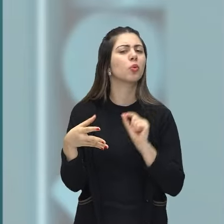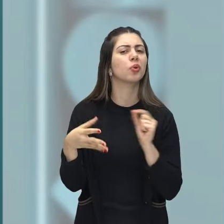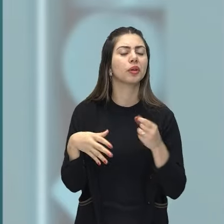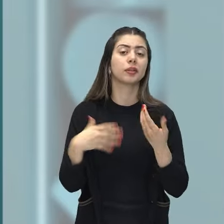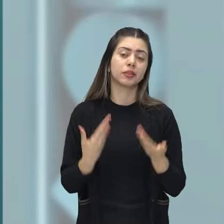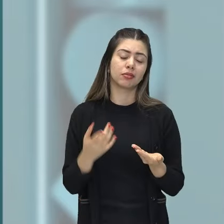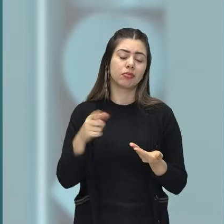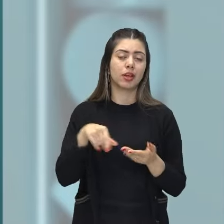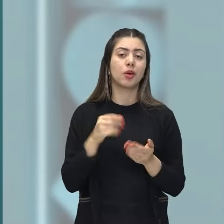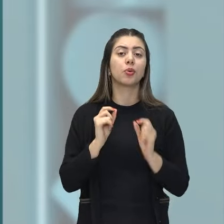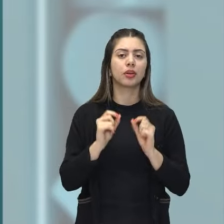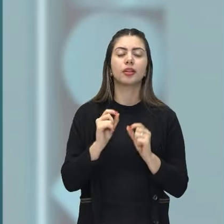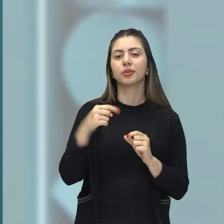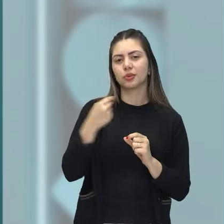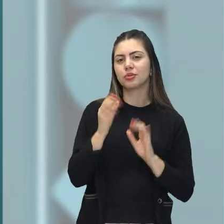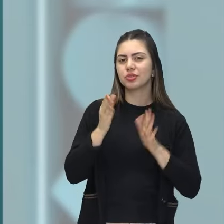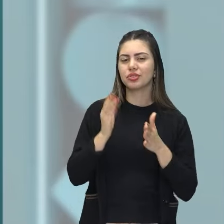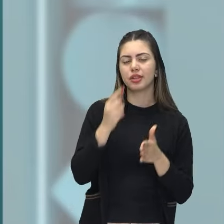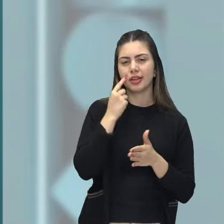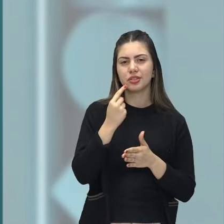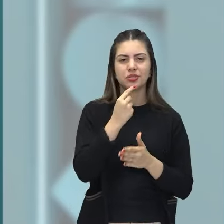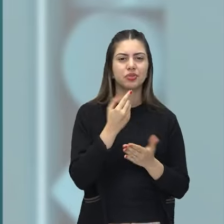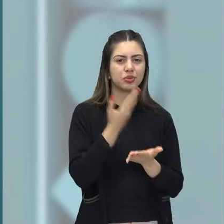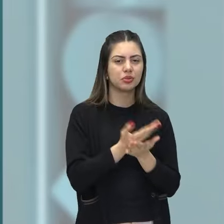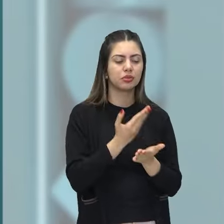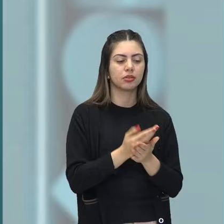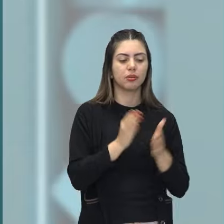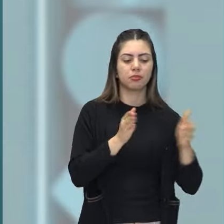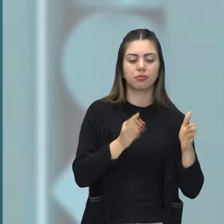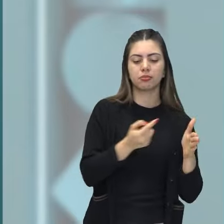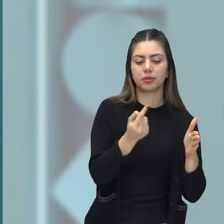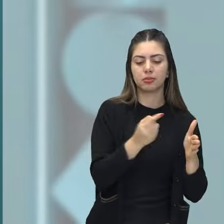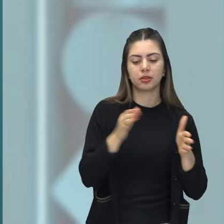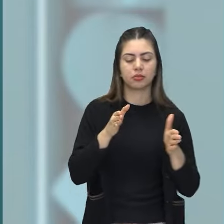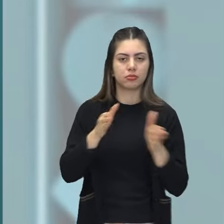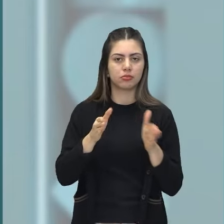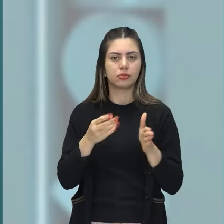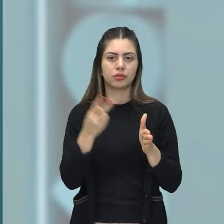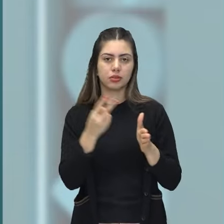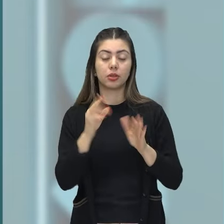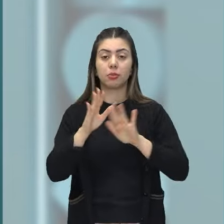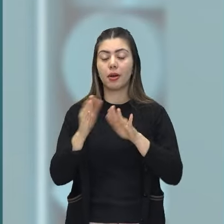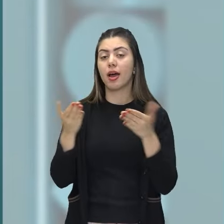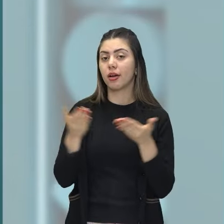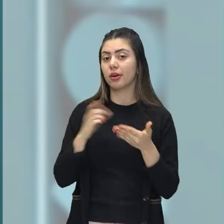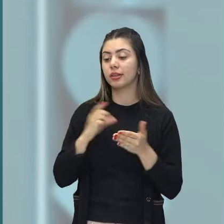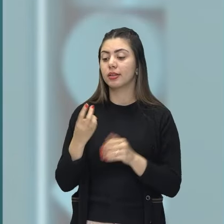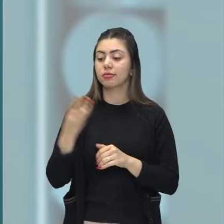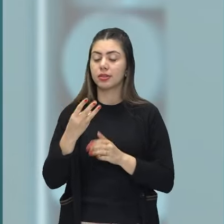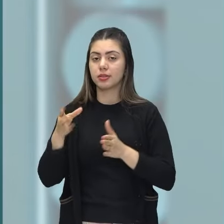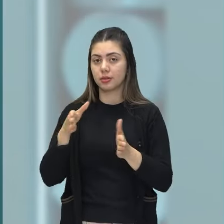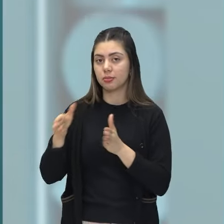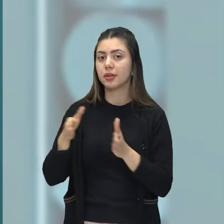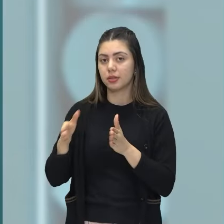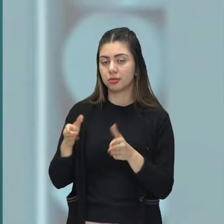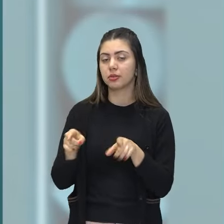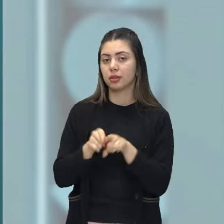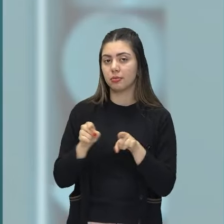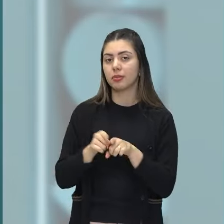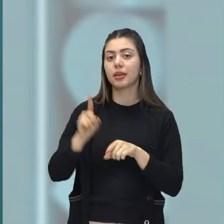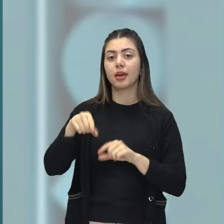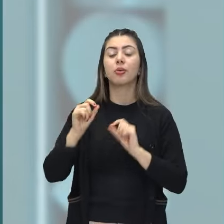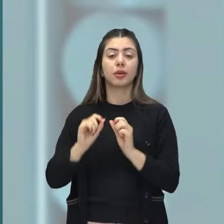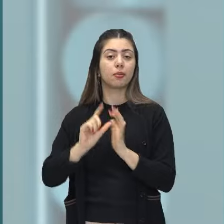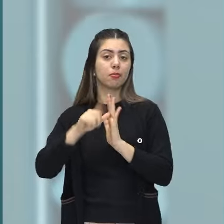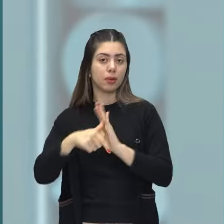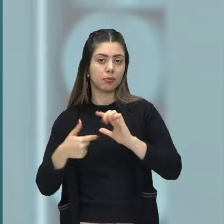uma continuidade daquilo que nós já vimos lá na primeira, na segunda e agora numa terceira fase, também chamada de pós,